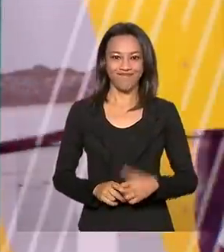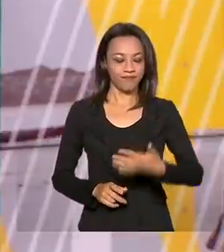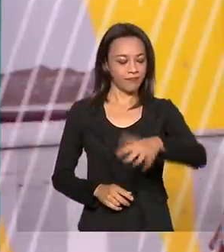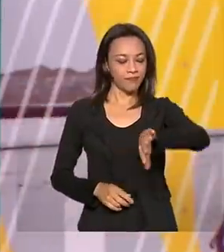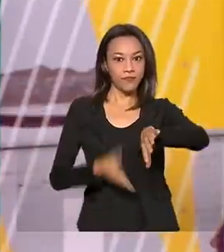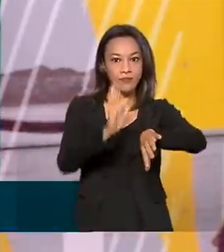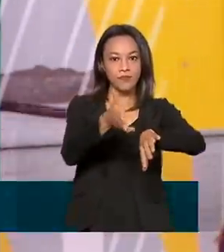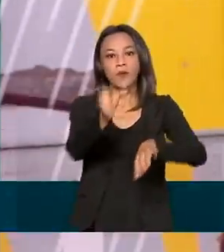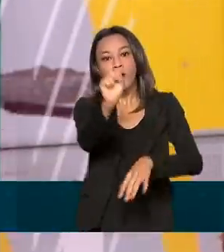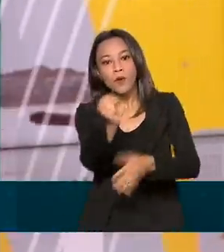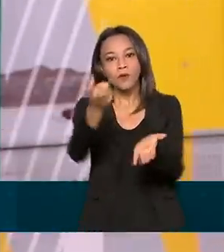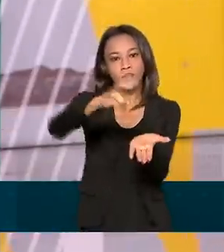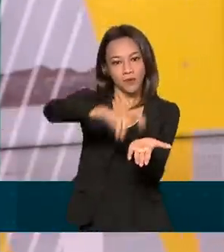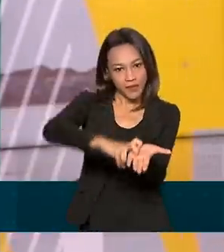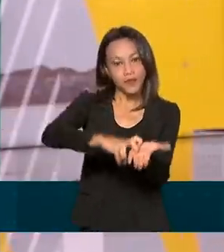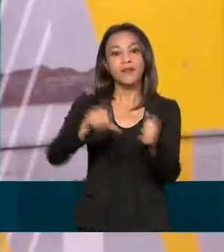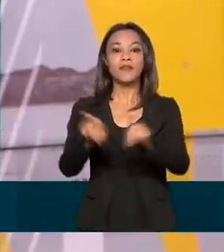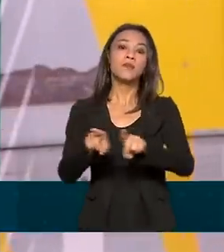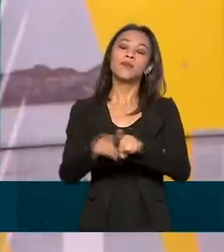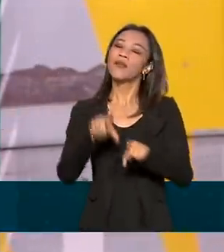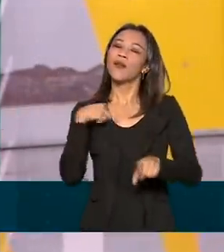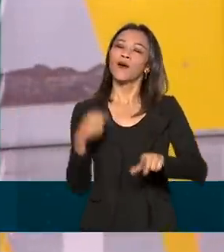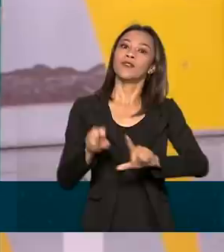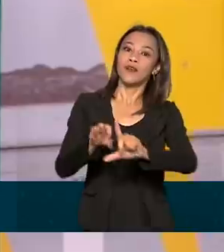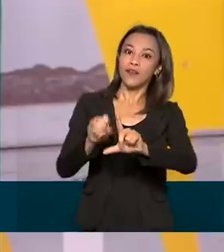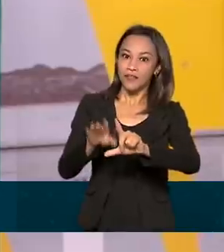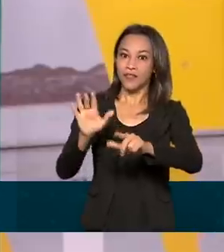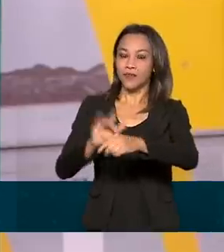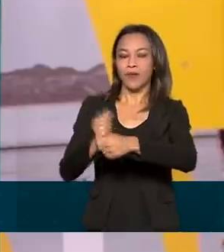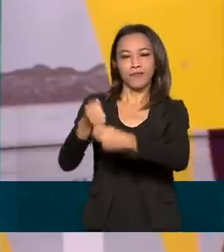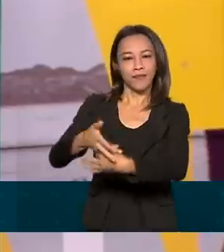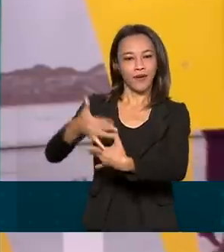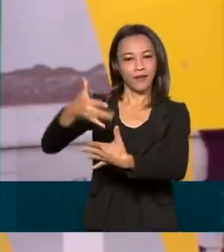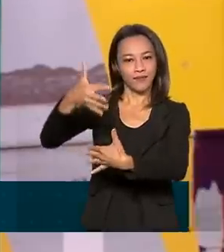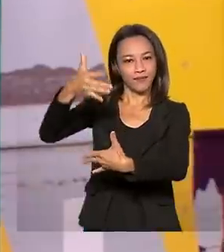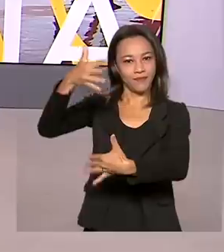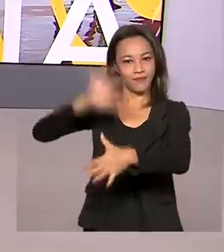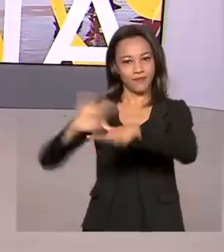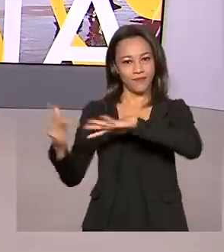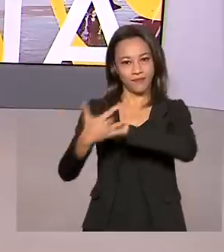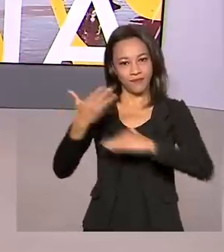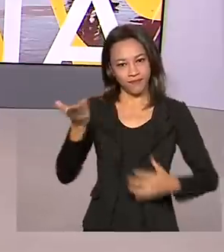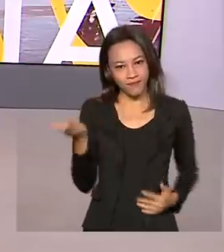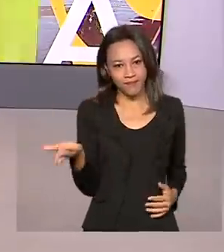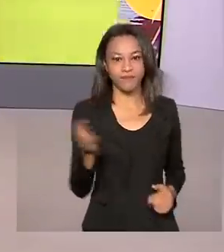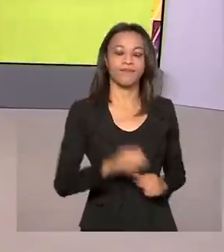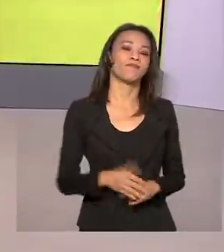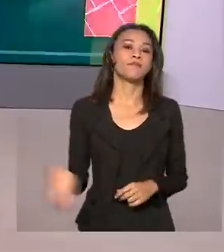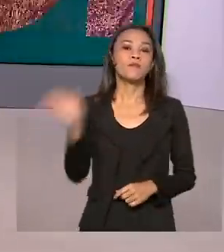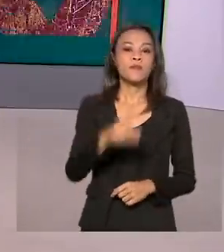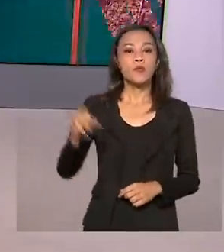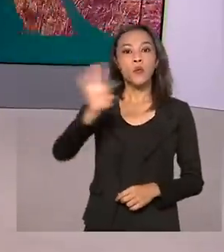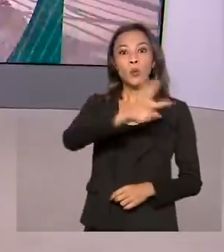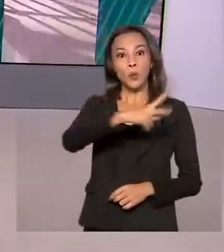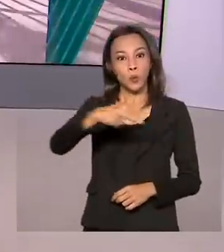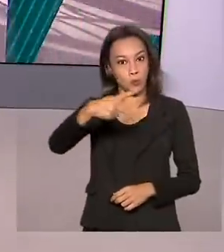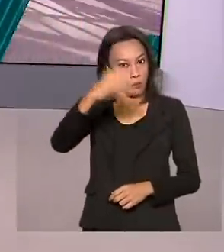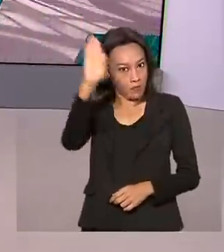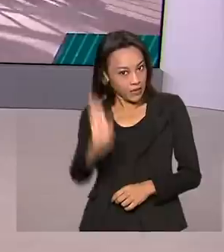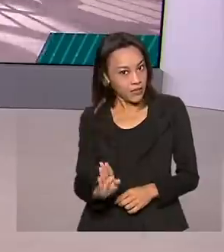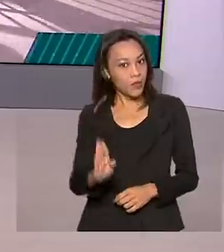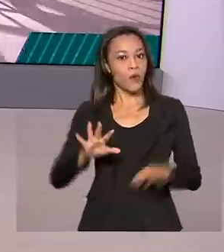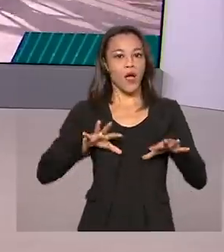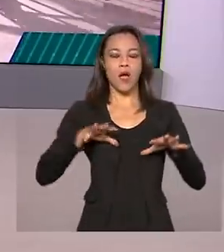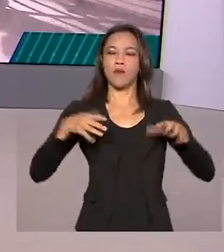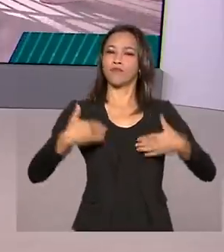Agora, 8 horas, também estamos ao vivo pelas nossas redes sociais. O Brasil assume até dezembro deste